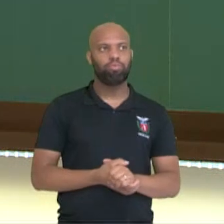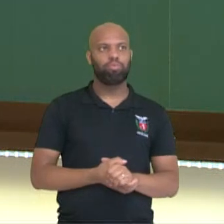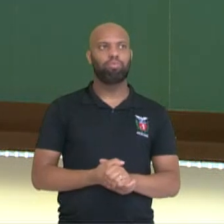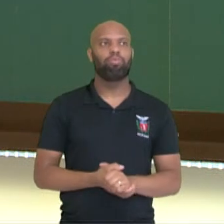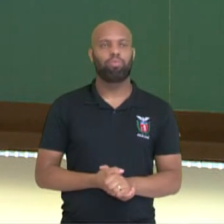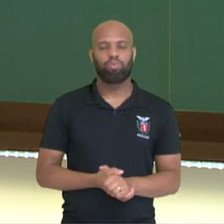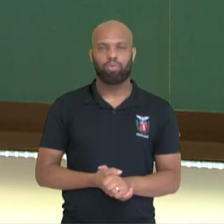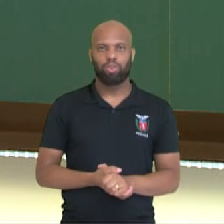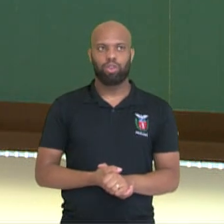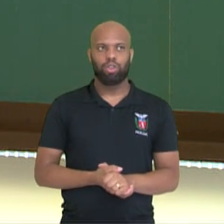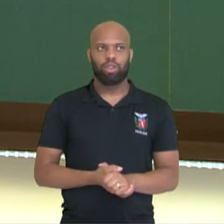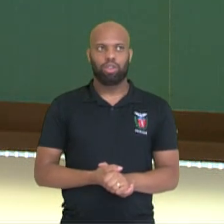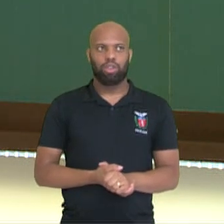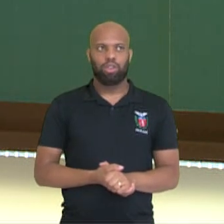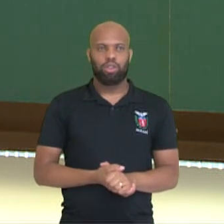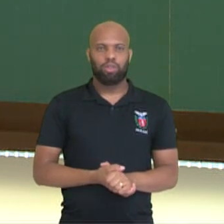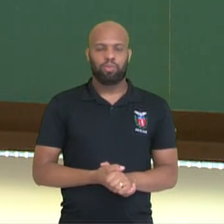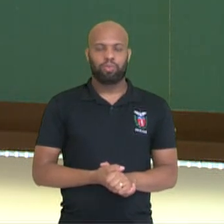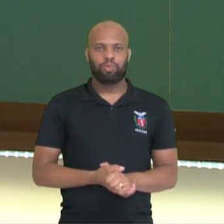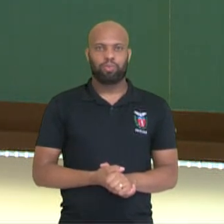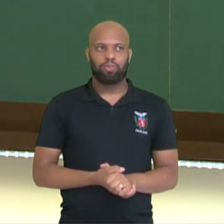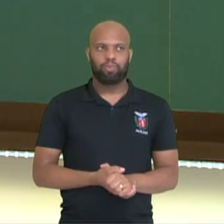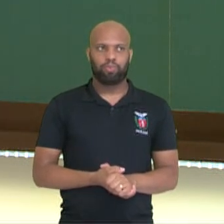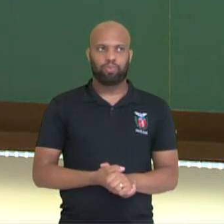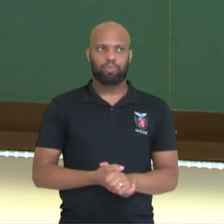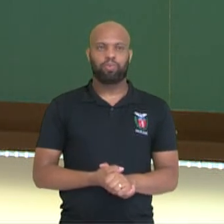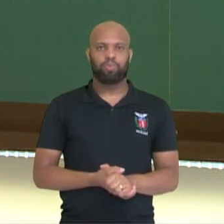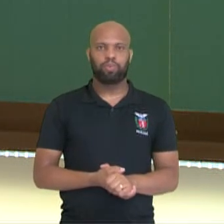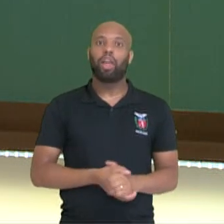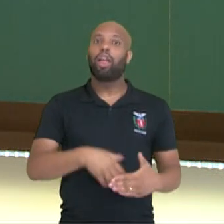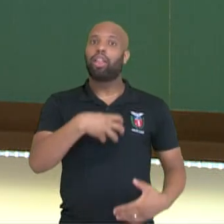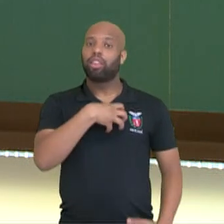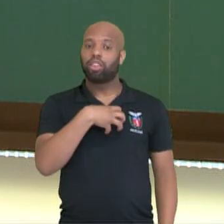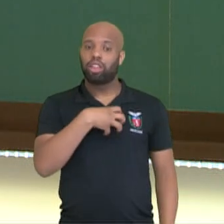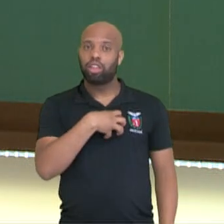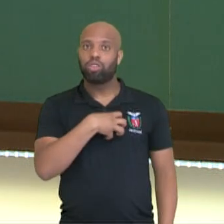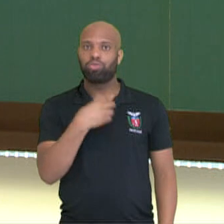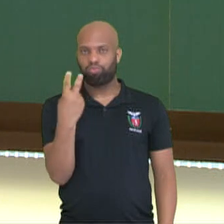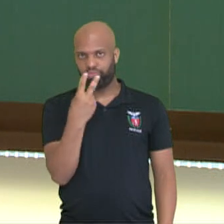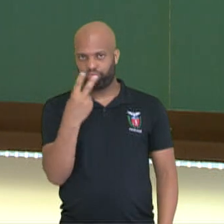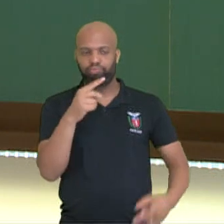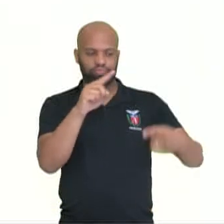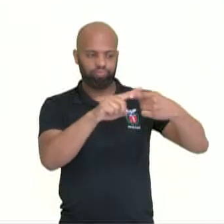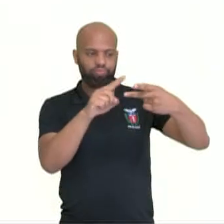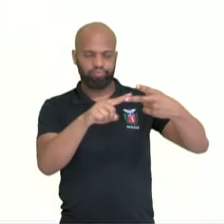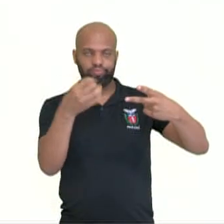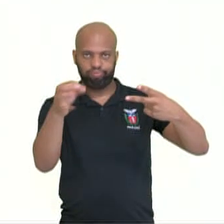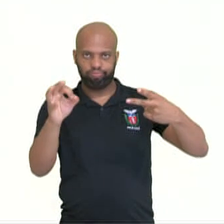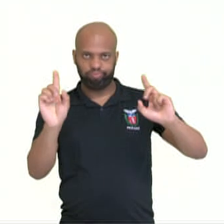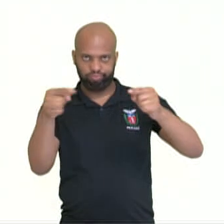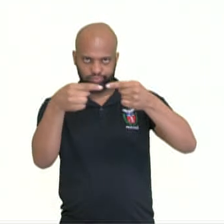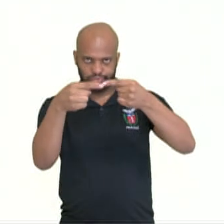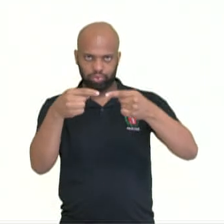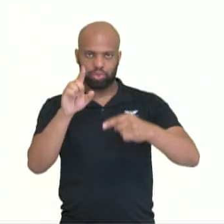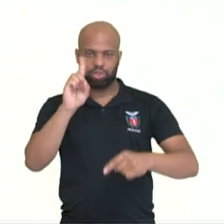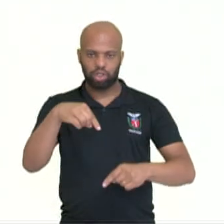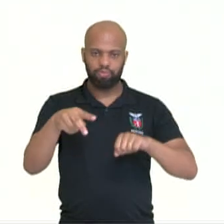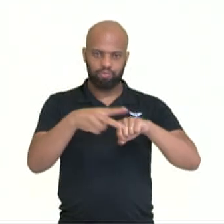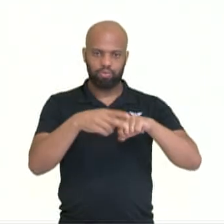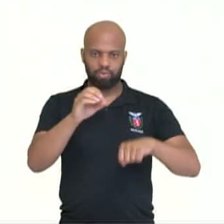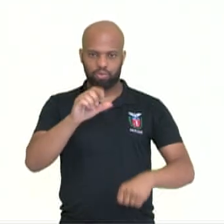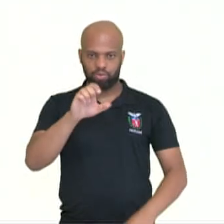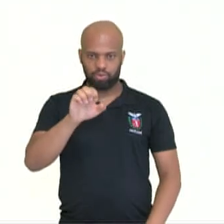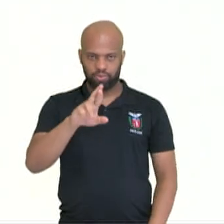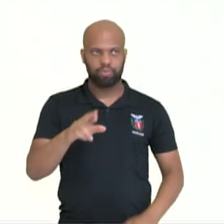huele mal. Ele huele a rosas. Bem, também usamos o